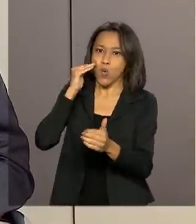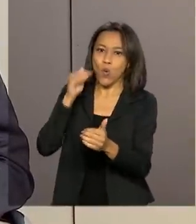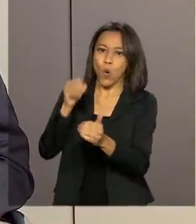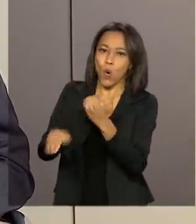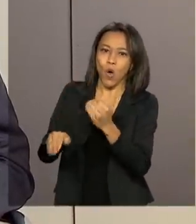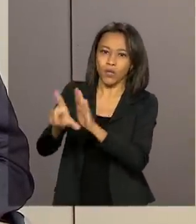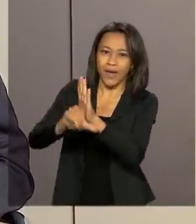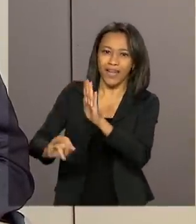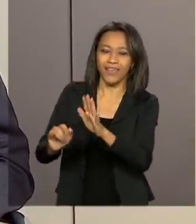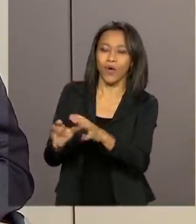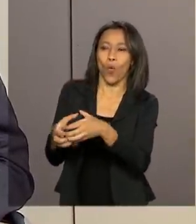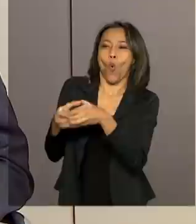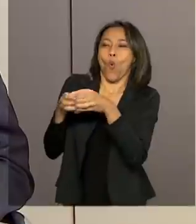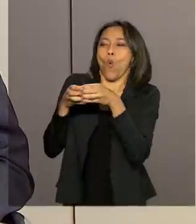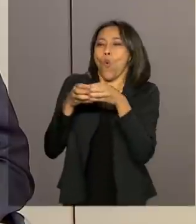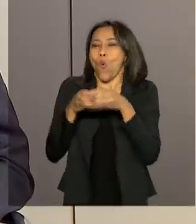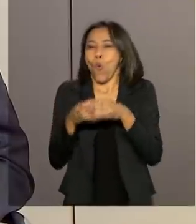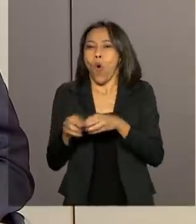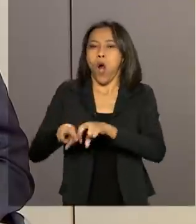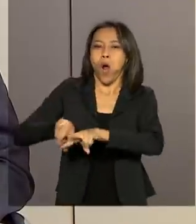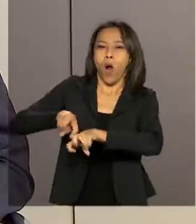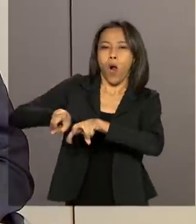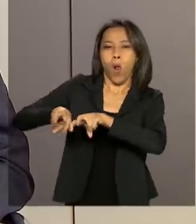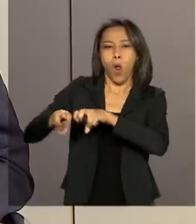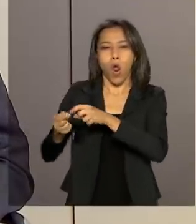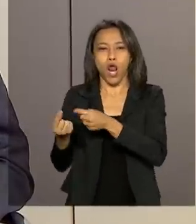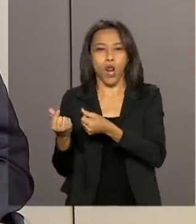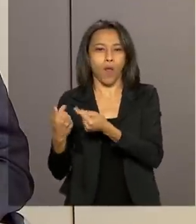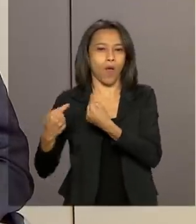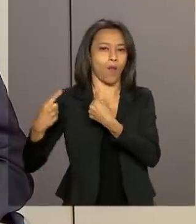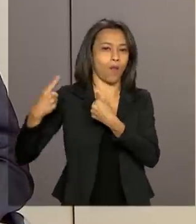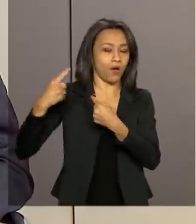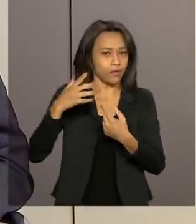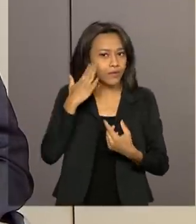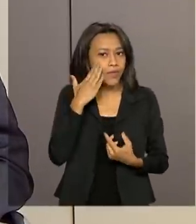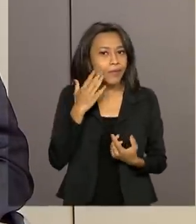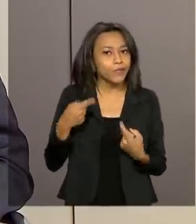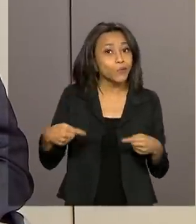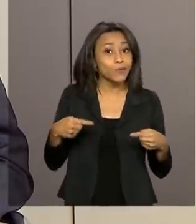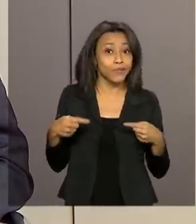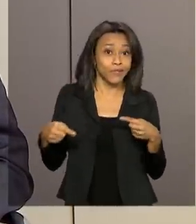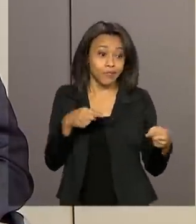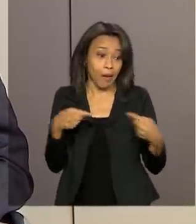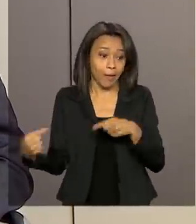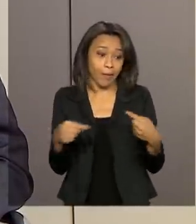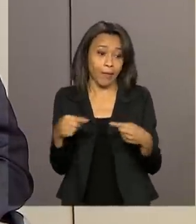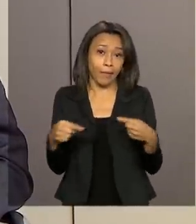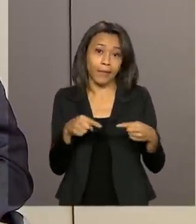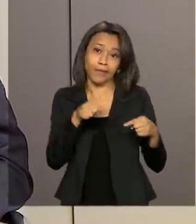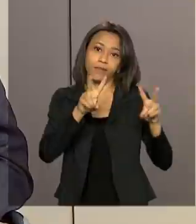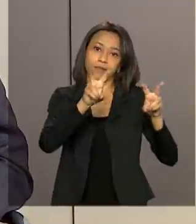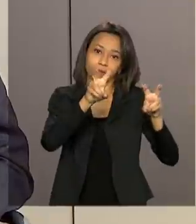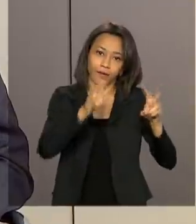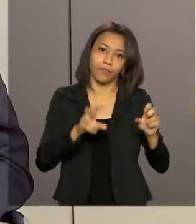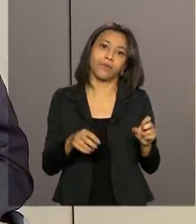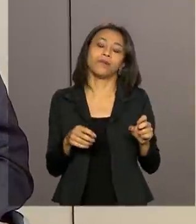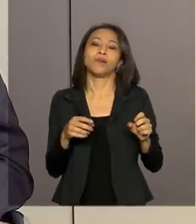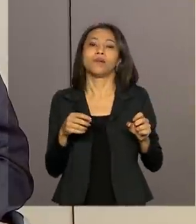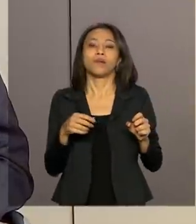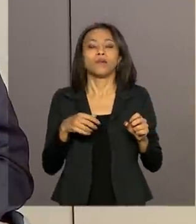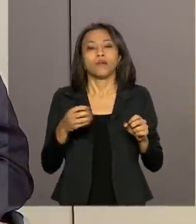determinados grupos. E aí, nós temos que saber discutir esse assunto dentro do Congresso, estabelecer